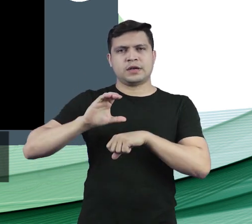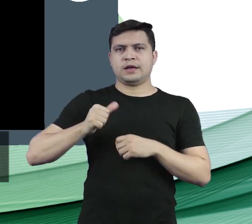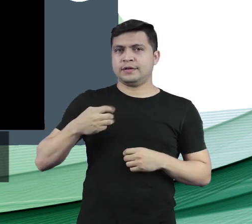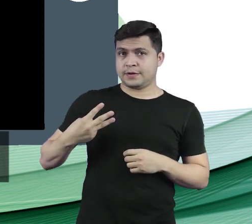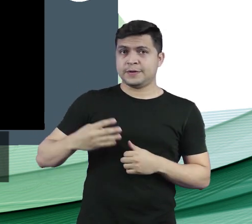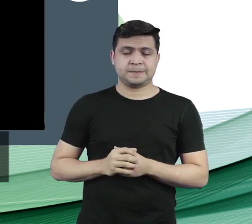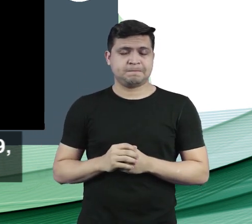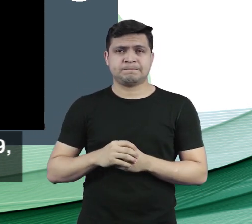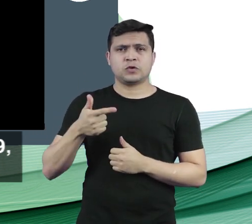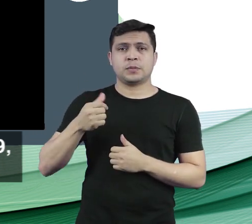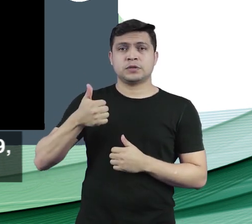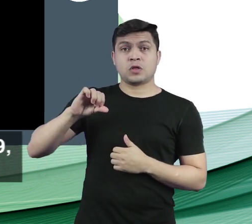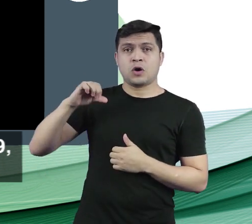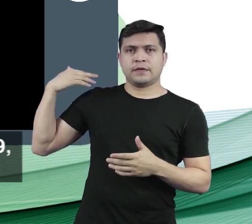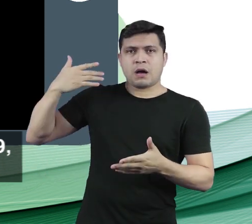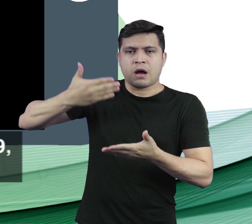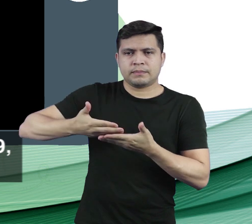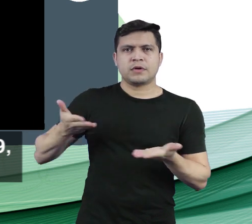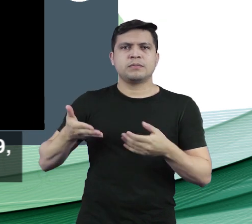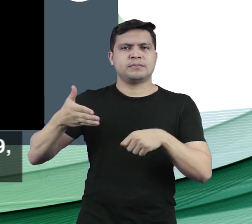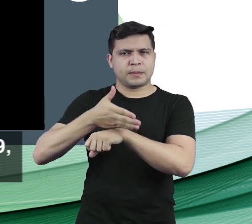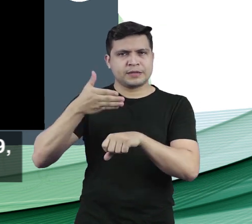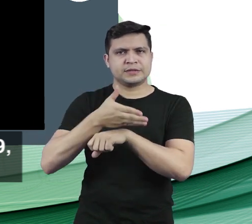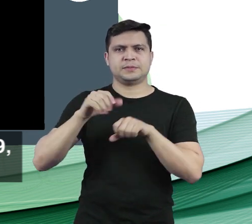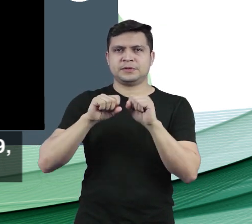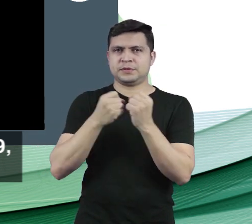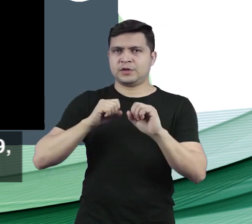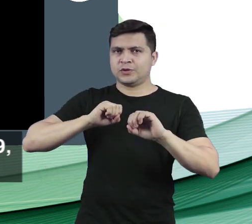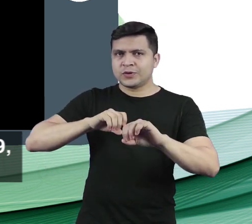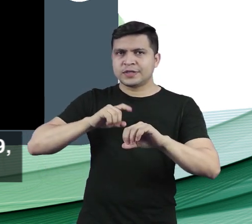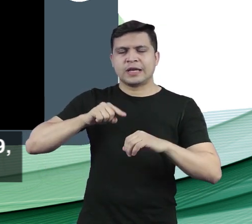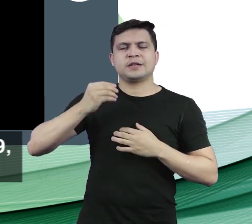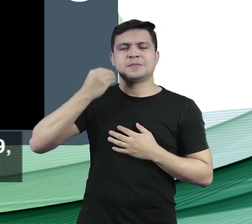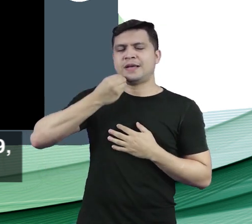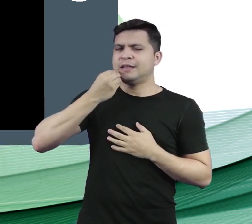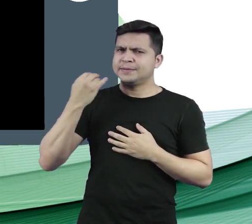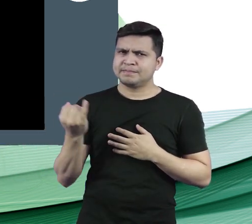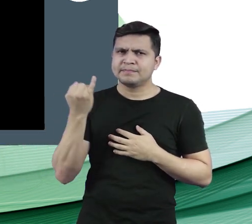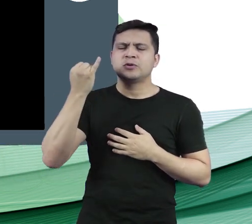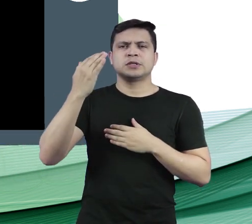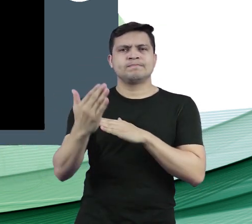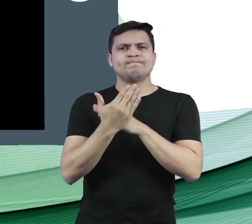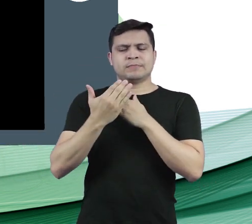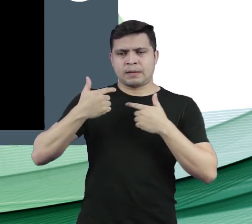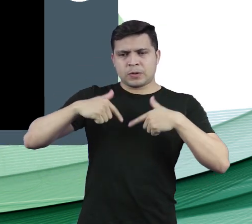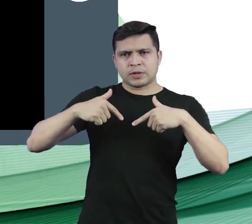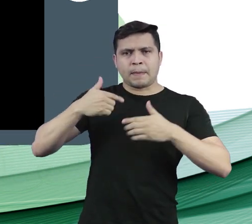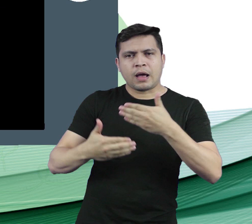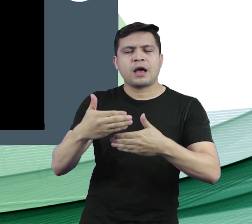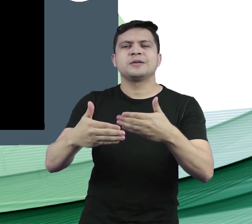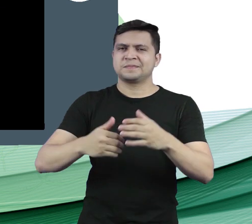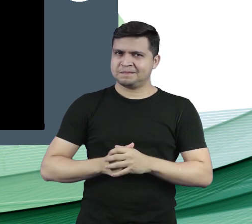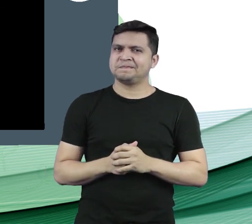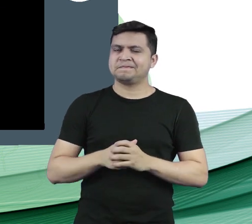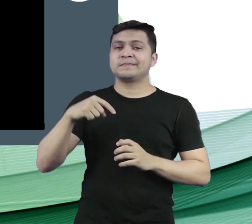à Cred13. Participo do Seminário Docentes desde 2019. Essa experiência para mim é incrível, são momentos que enriquecem muito a minha